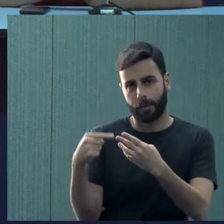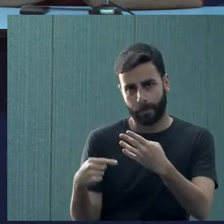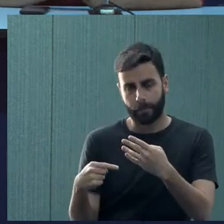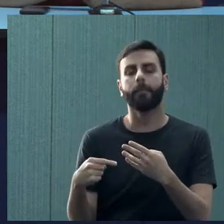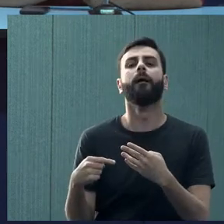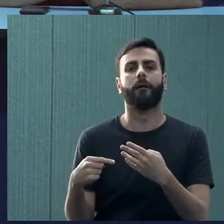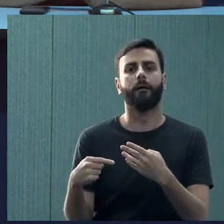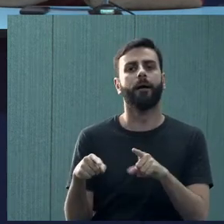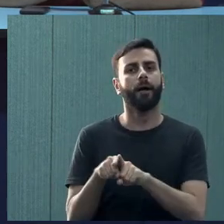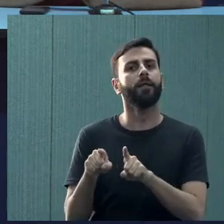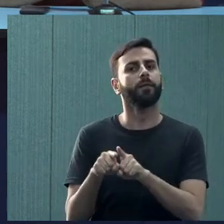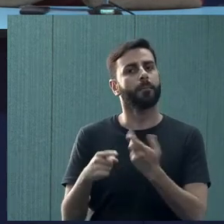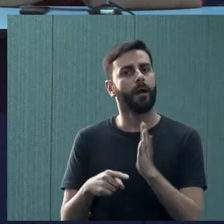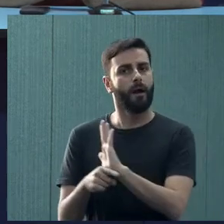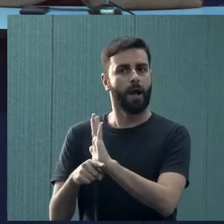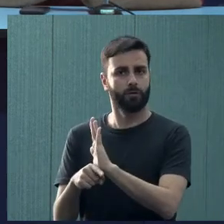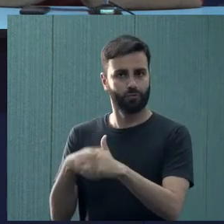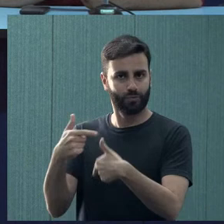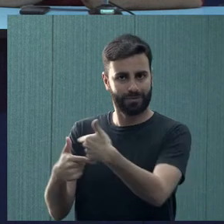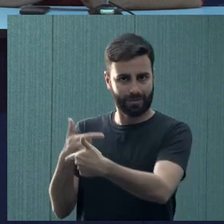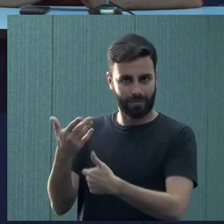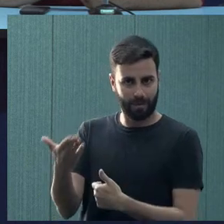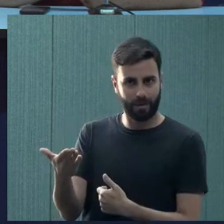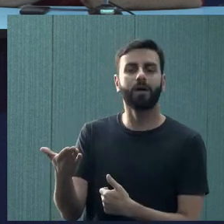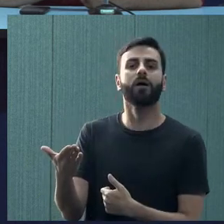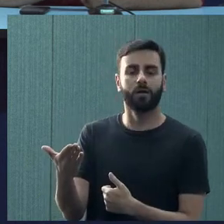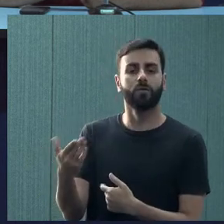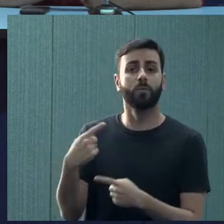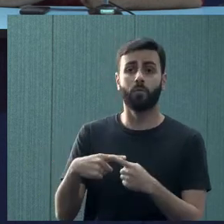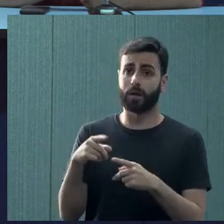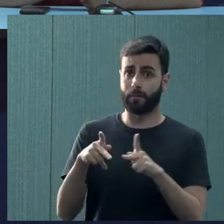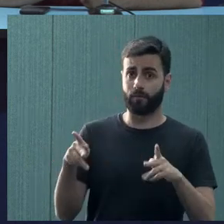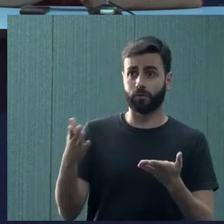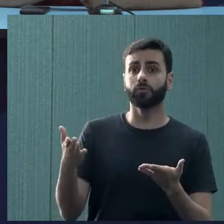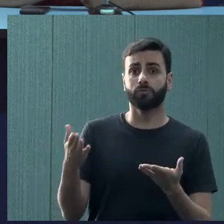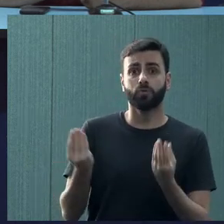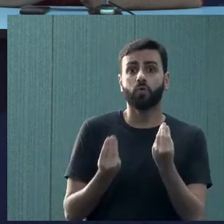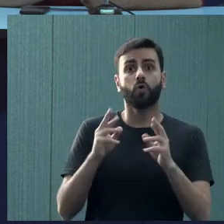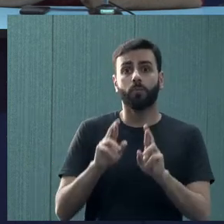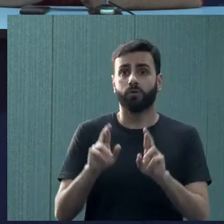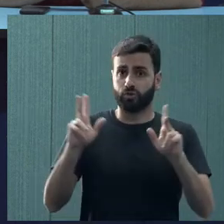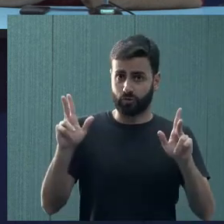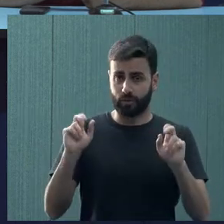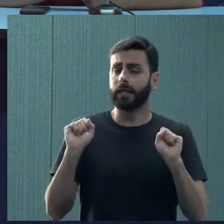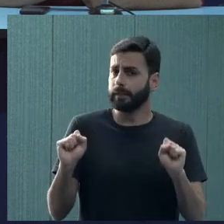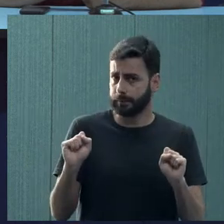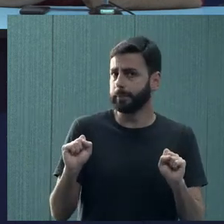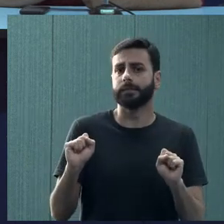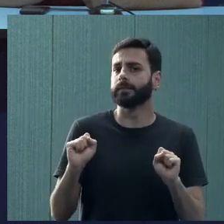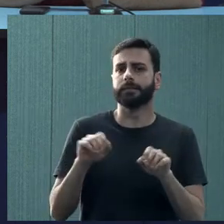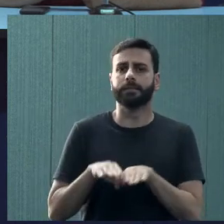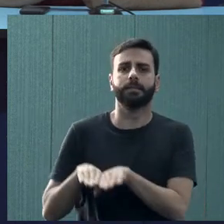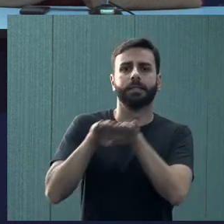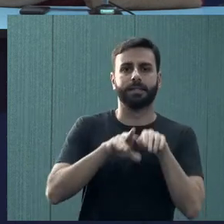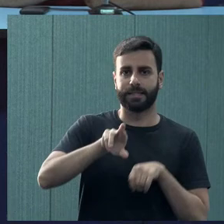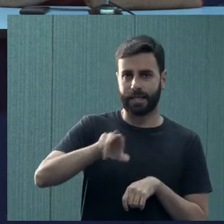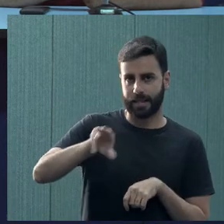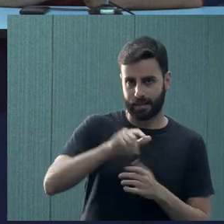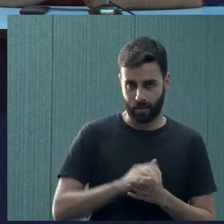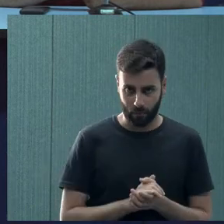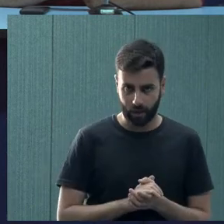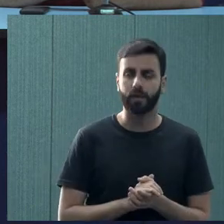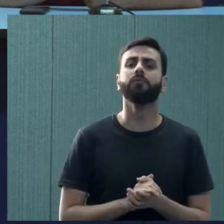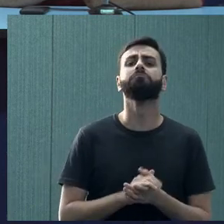para também embasar o trabalho, porque às vezes o trabalho vai ser um trabalho diferenciado do que precisa ser feito. E às vezes